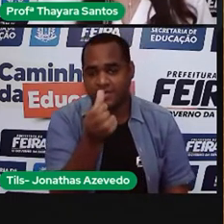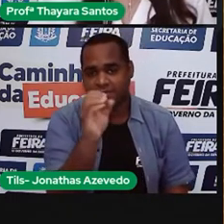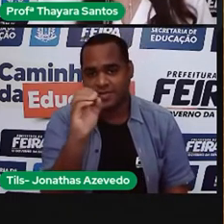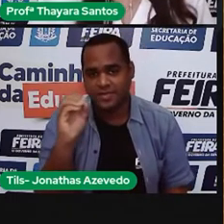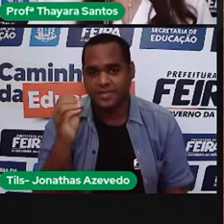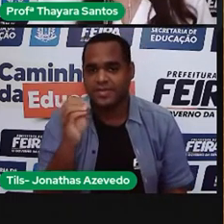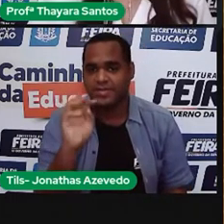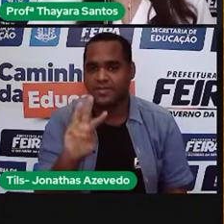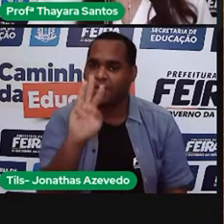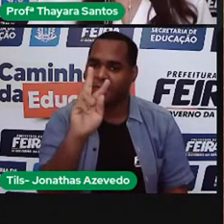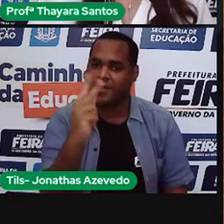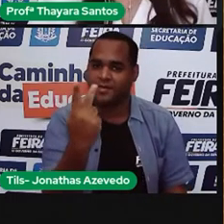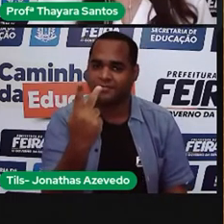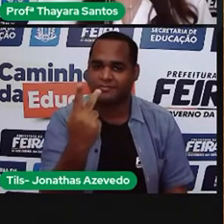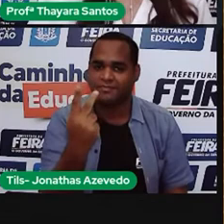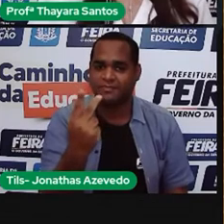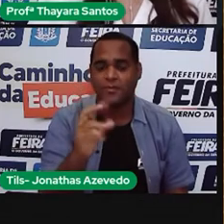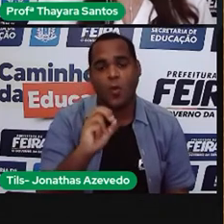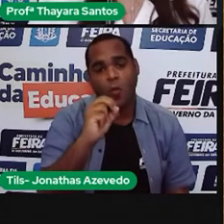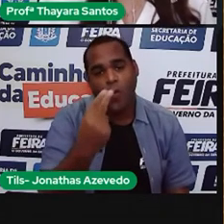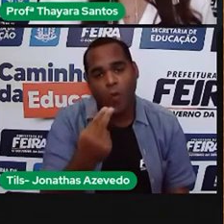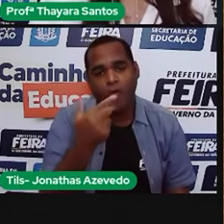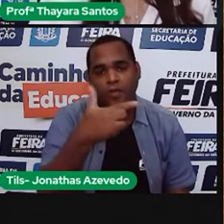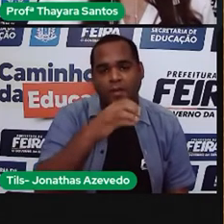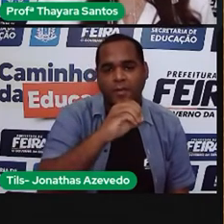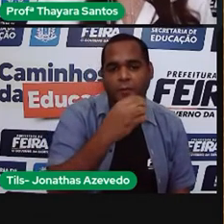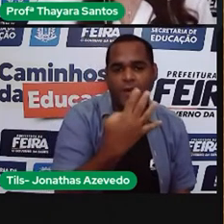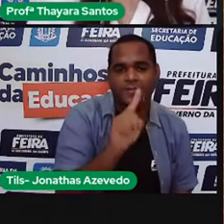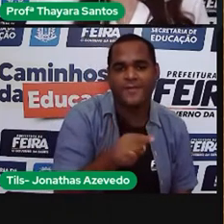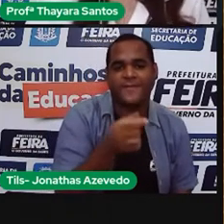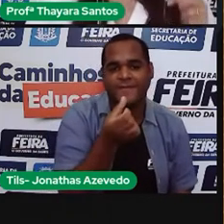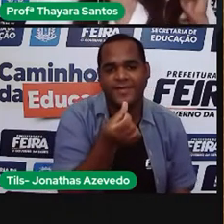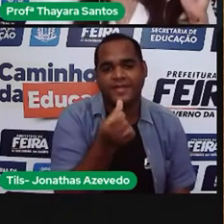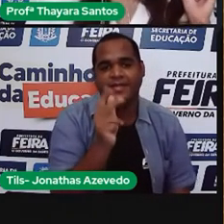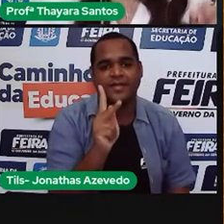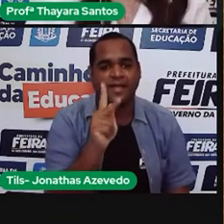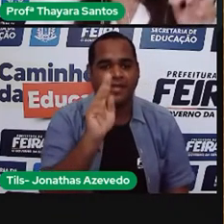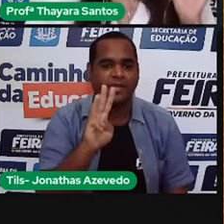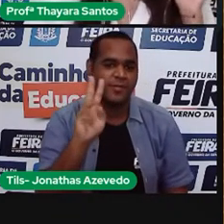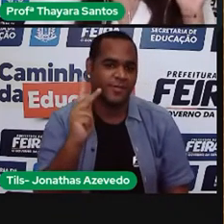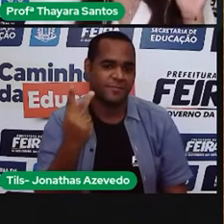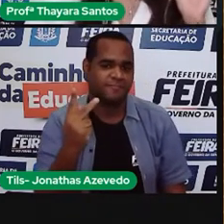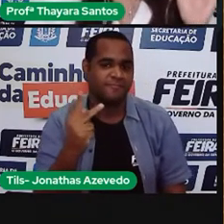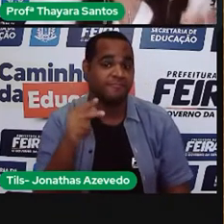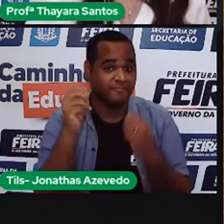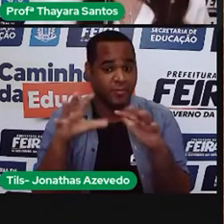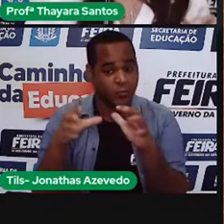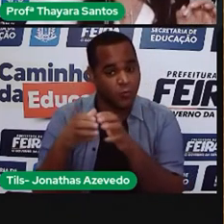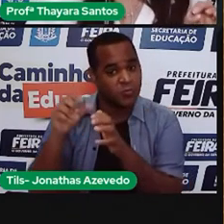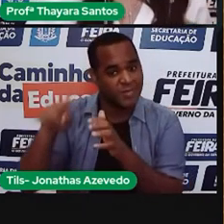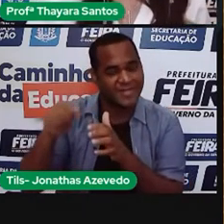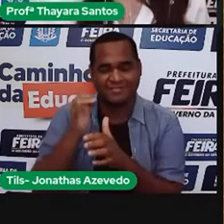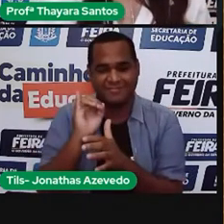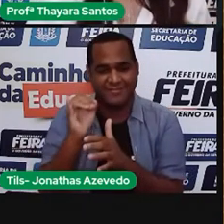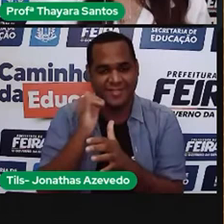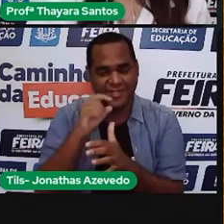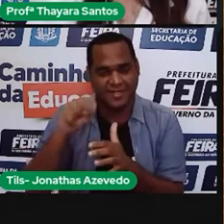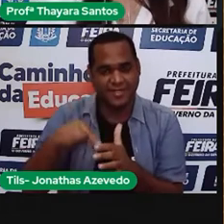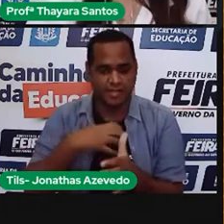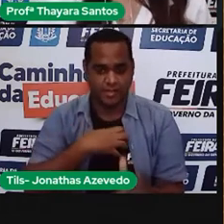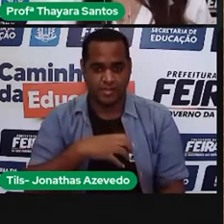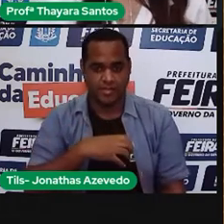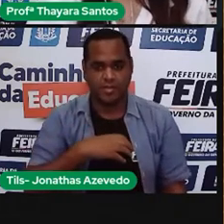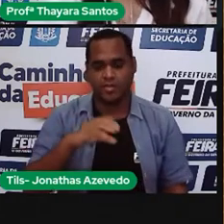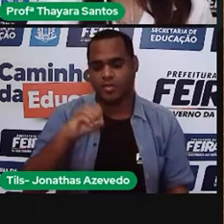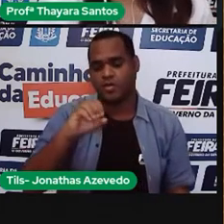.600 watts hora. Só que a companhia de energia elétrica aqui da Bahia